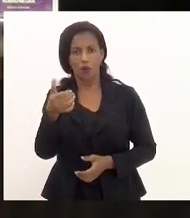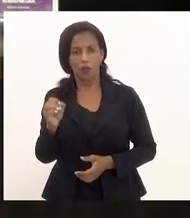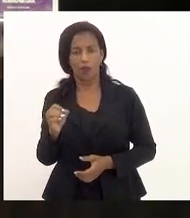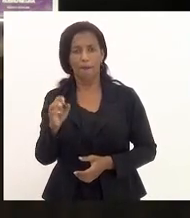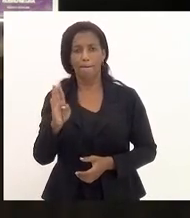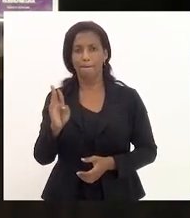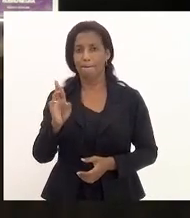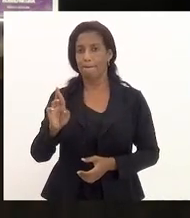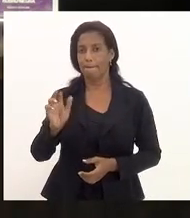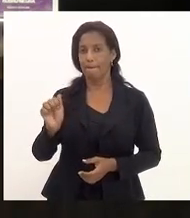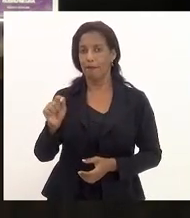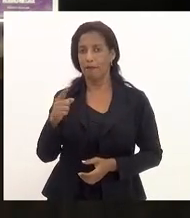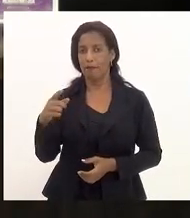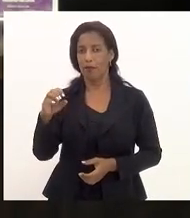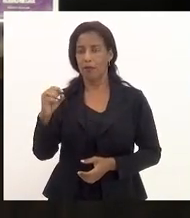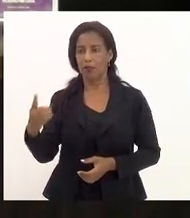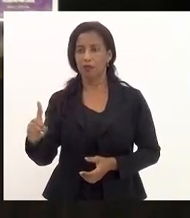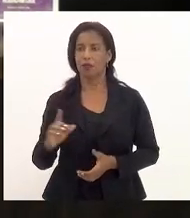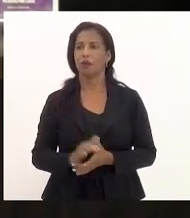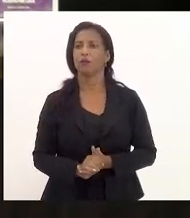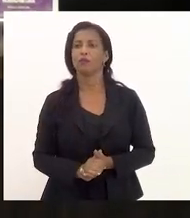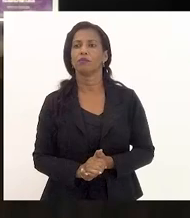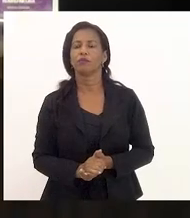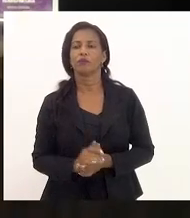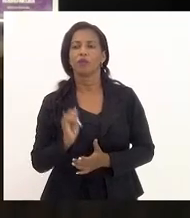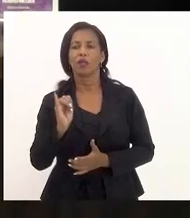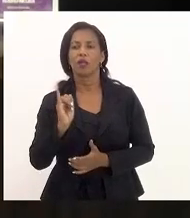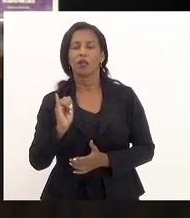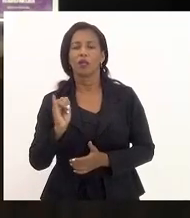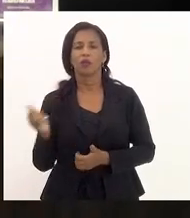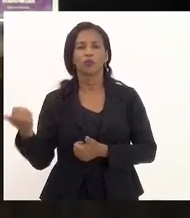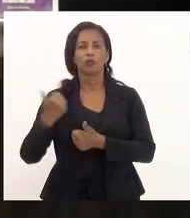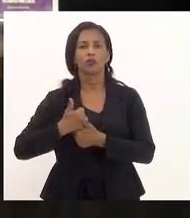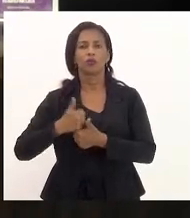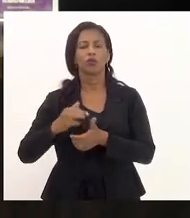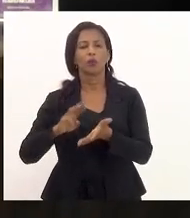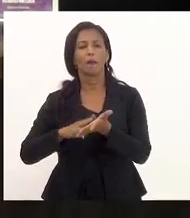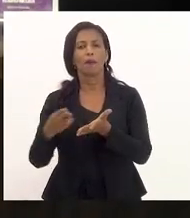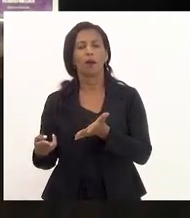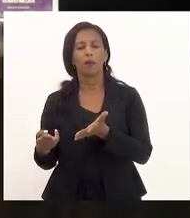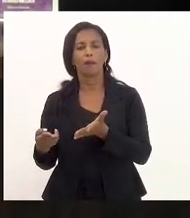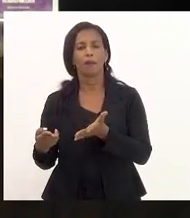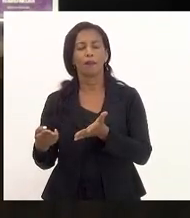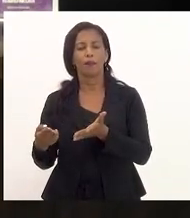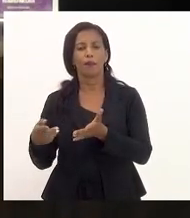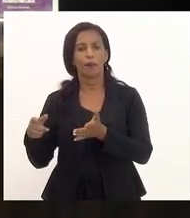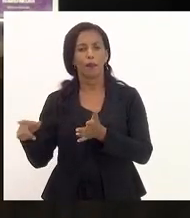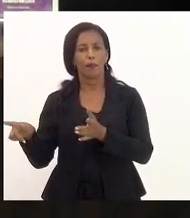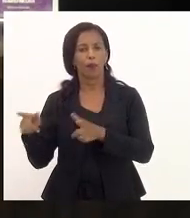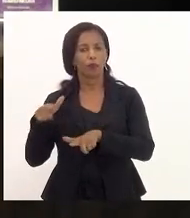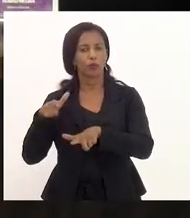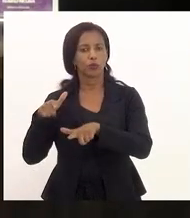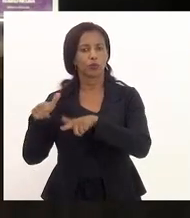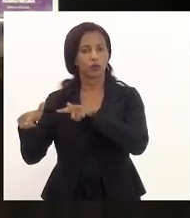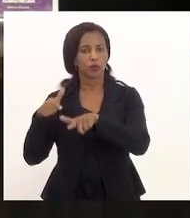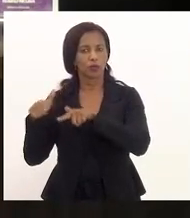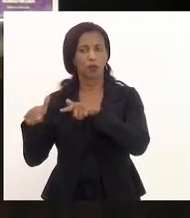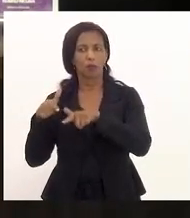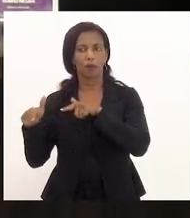deputado Brazão. Que autoriza o Poder Executivo a instituir o Banco de Empregos para membros remanescentes de famílias